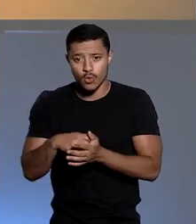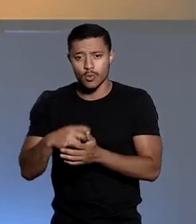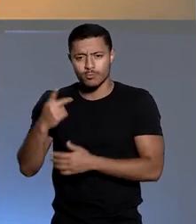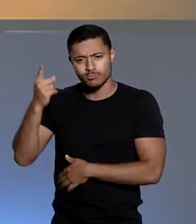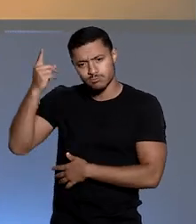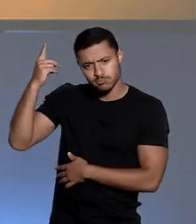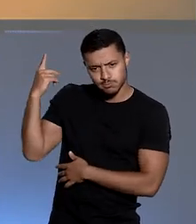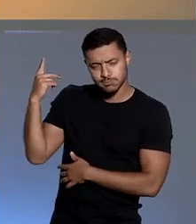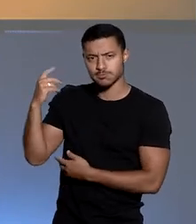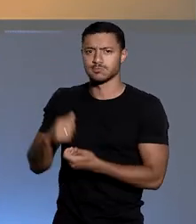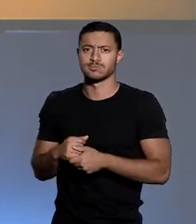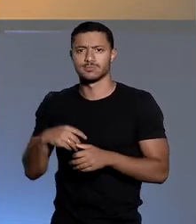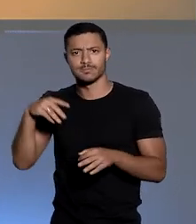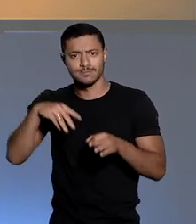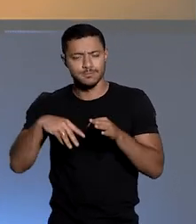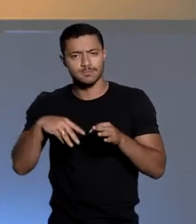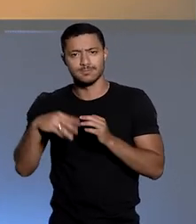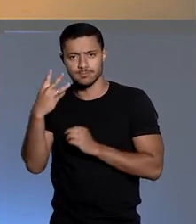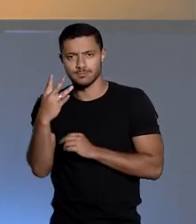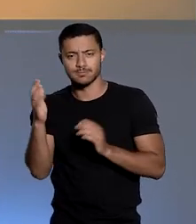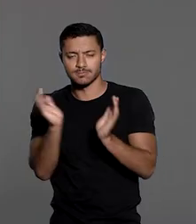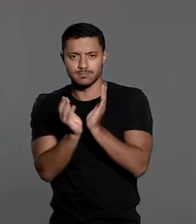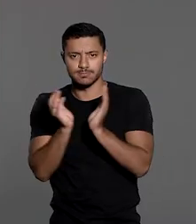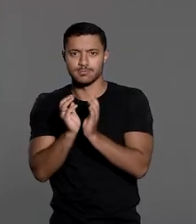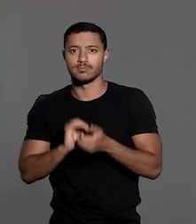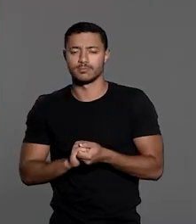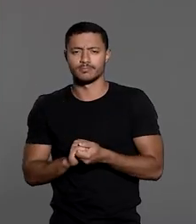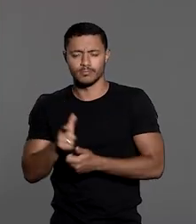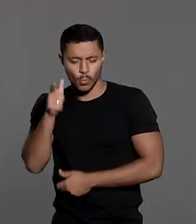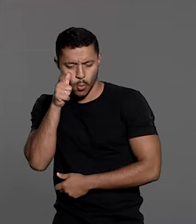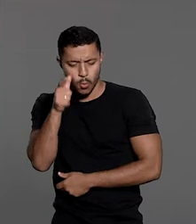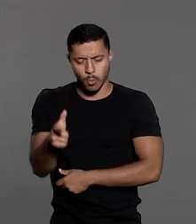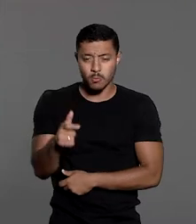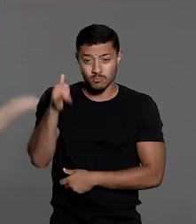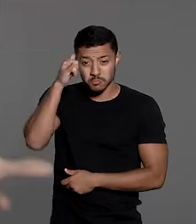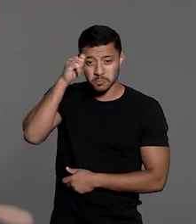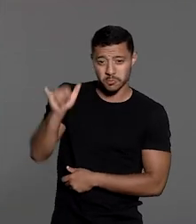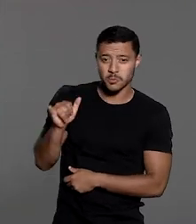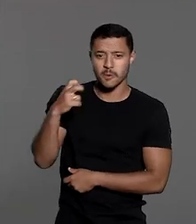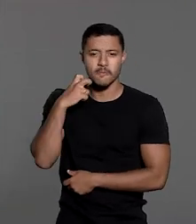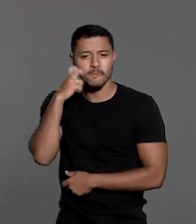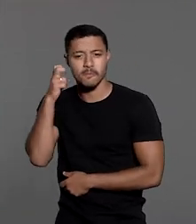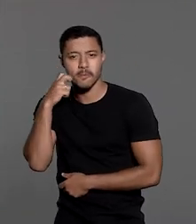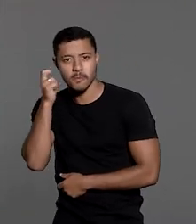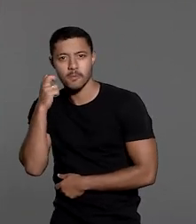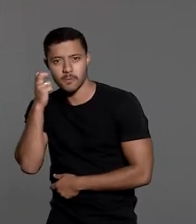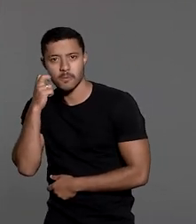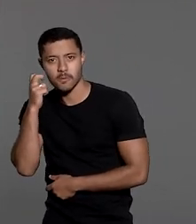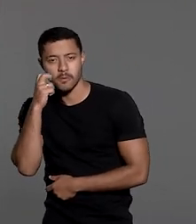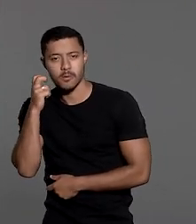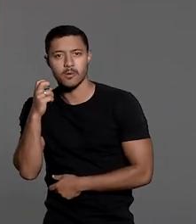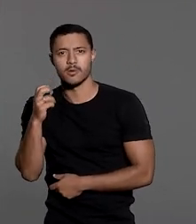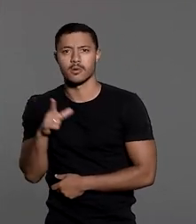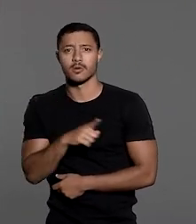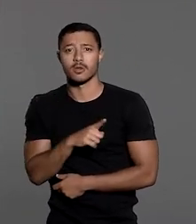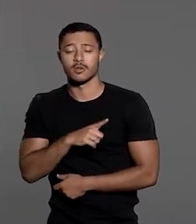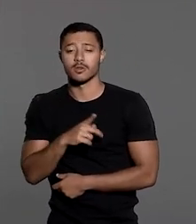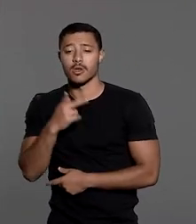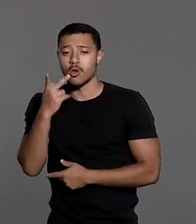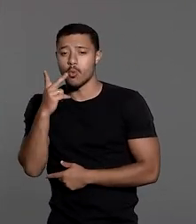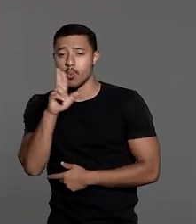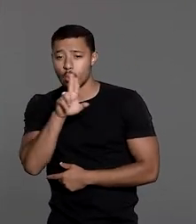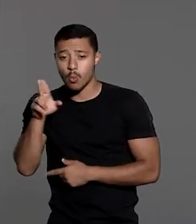A decisão é dos ministros da terceira turma. Com o objetivo de evitar constrangimentos em razão da existência de